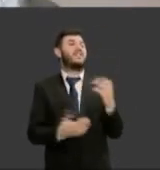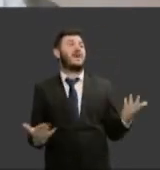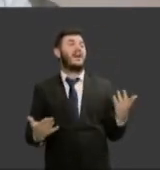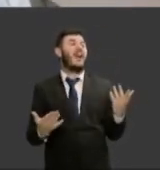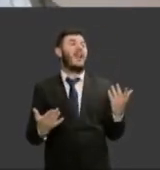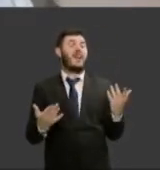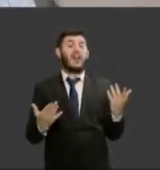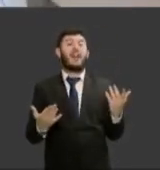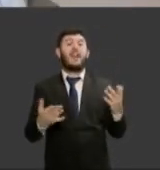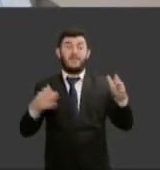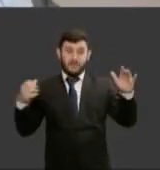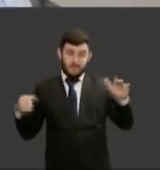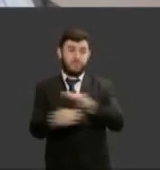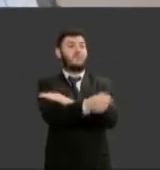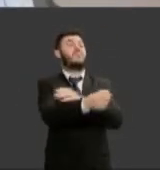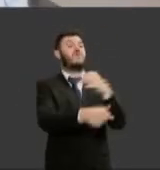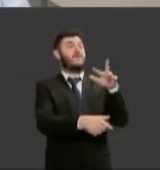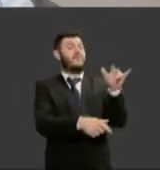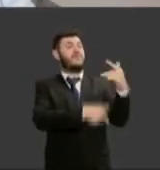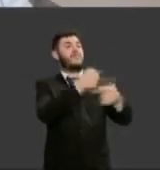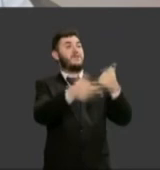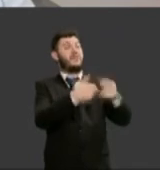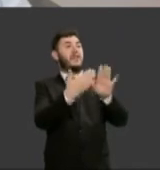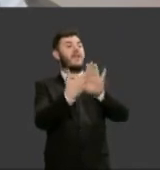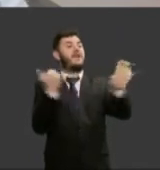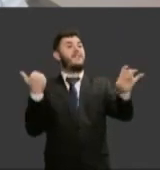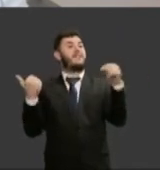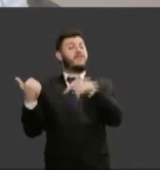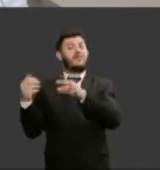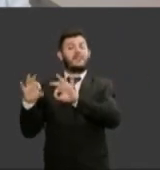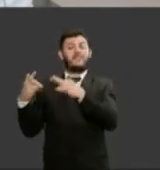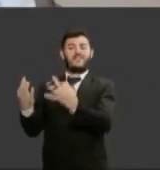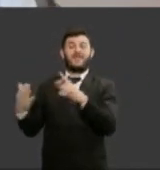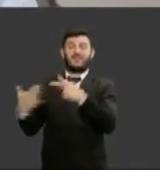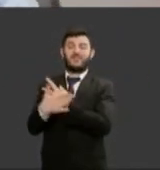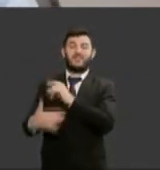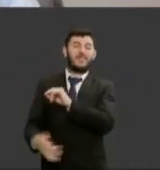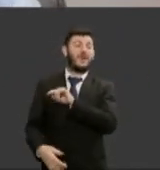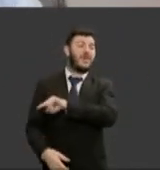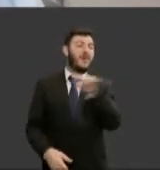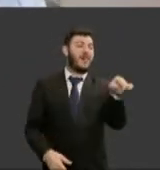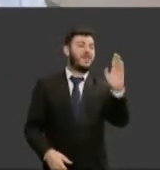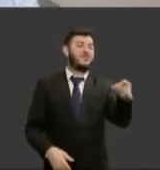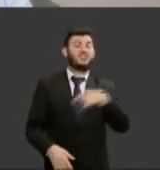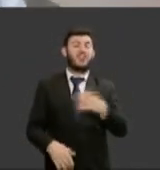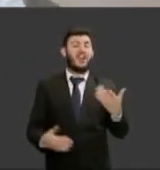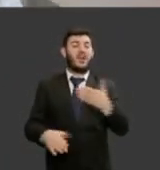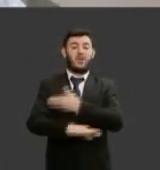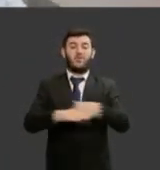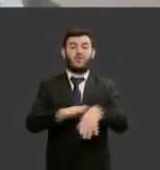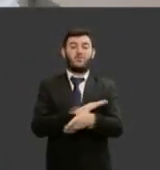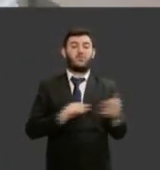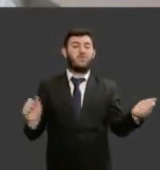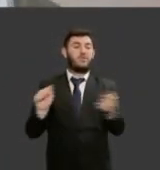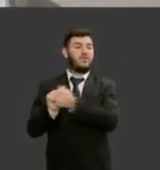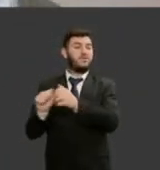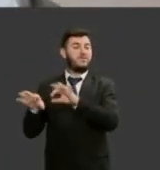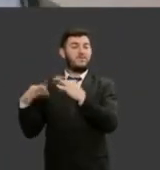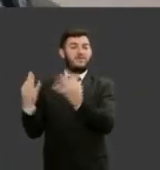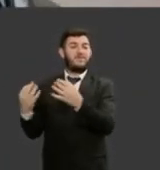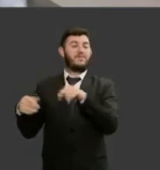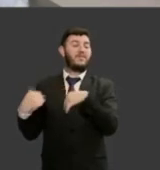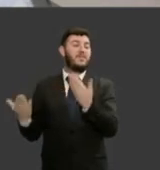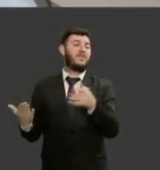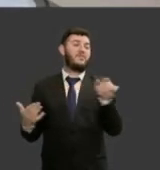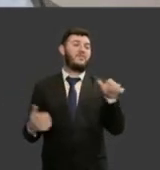das suas promoções em prol da família então esse foi um dos gargalos que nós detectamos naquele nosso encontro eu quero dizer para